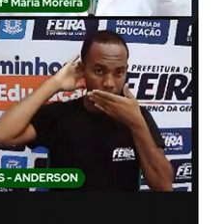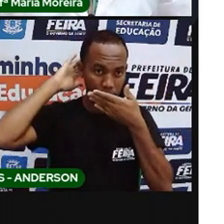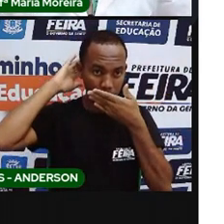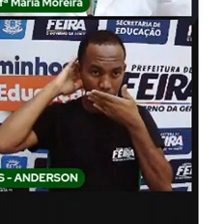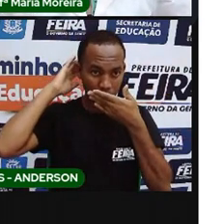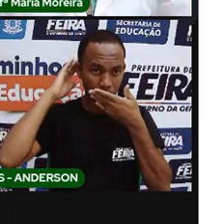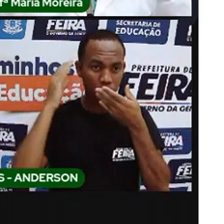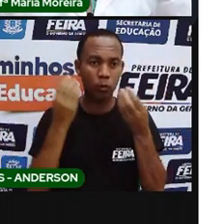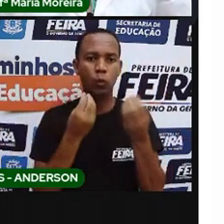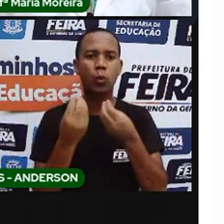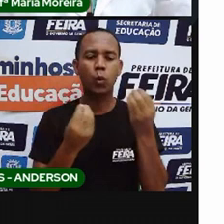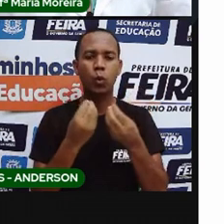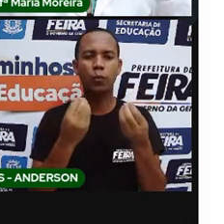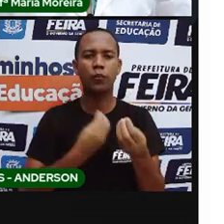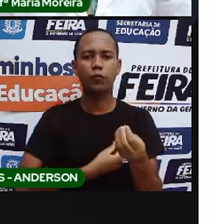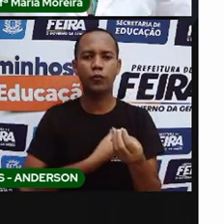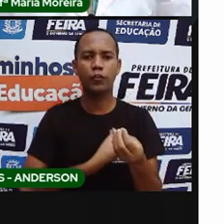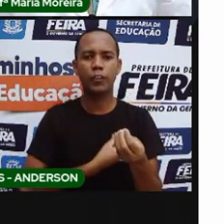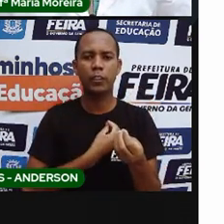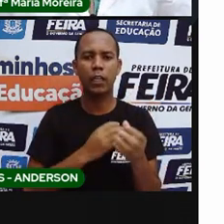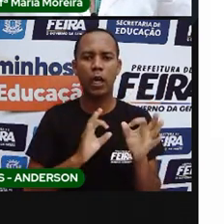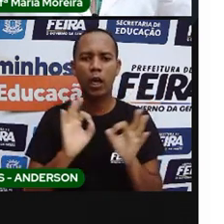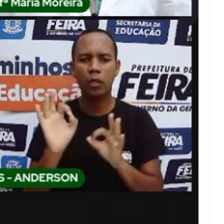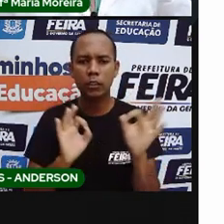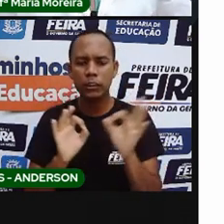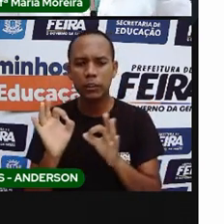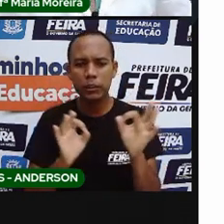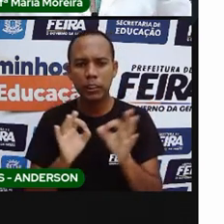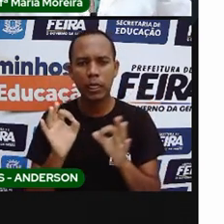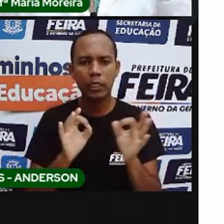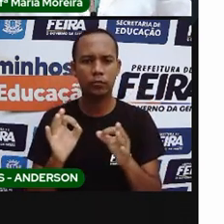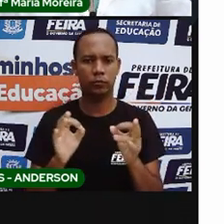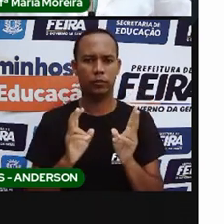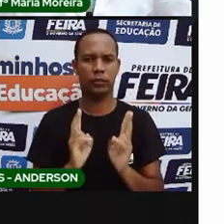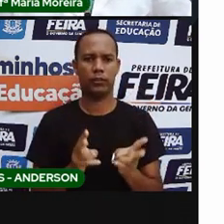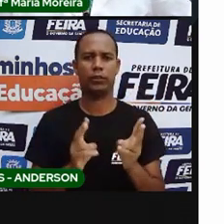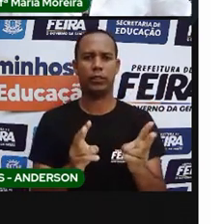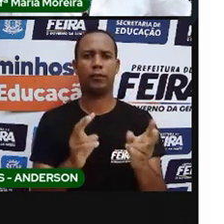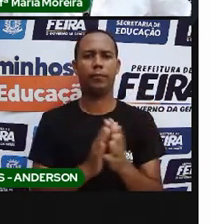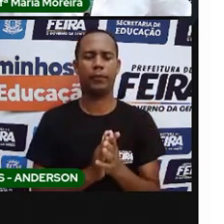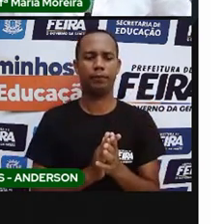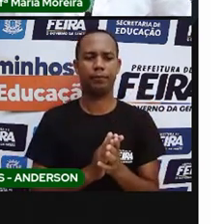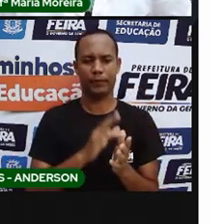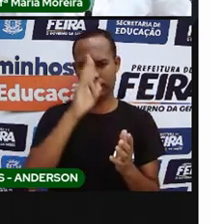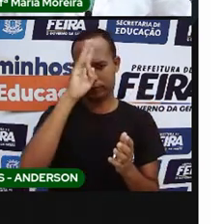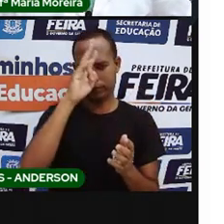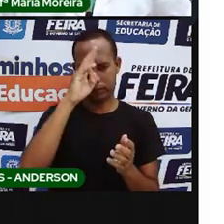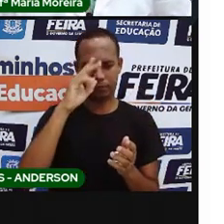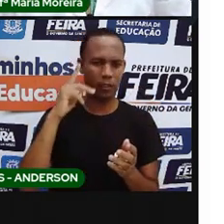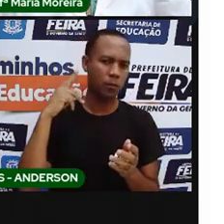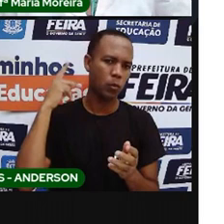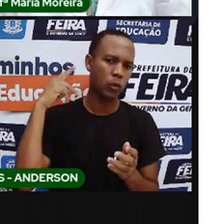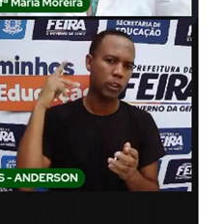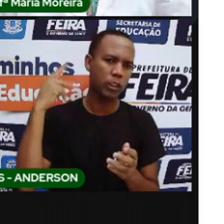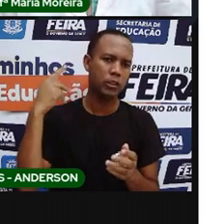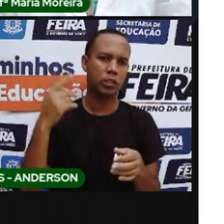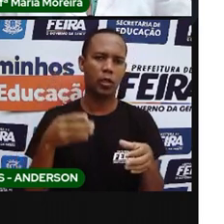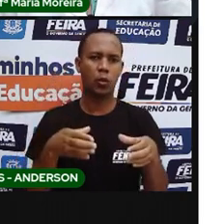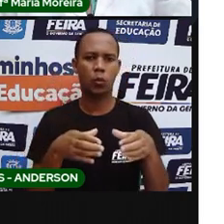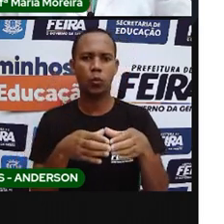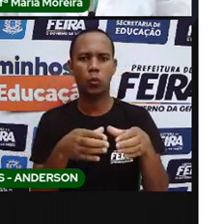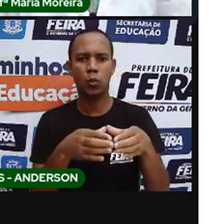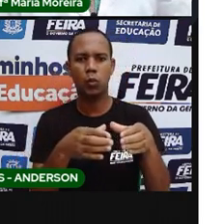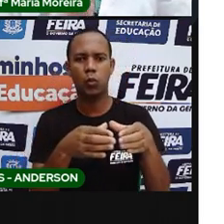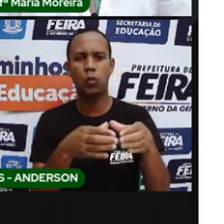forma muito organizada e harmônica. Lembra que a gente falou sobre a organização política, né? A organização política das